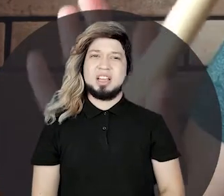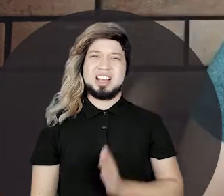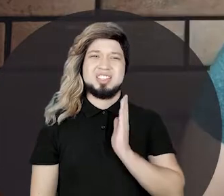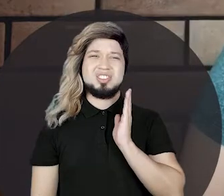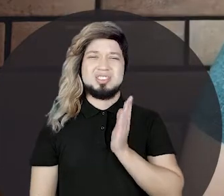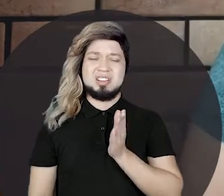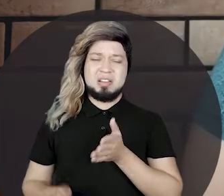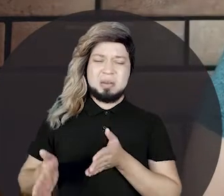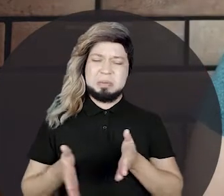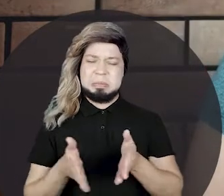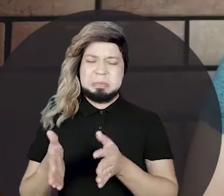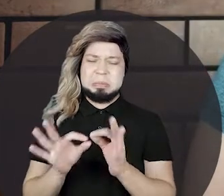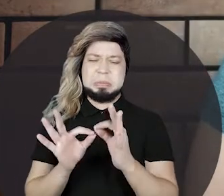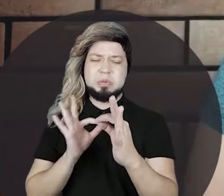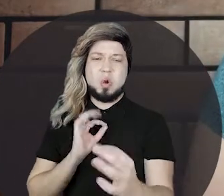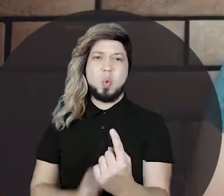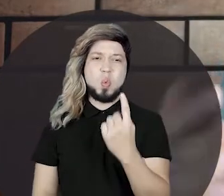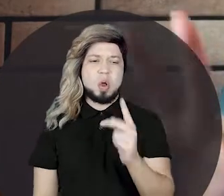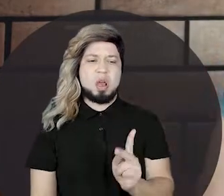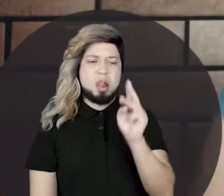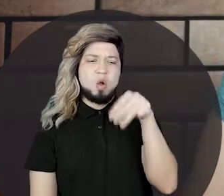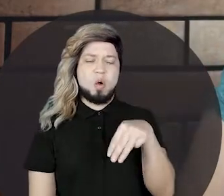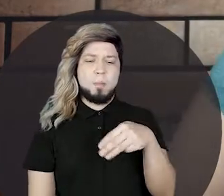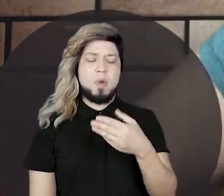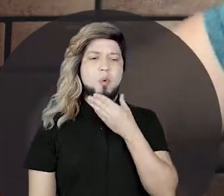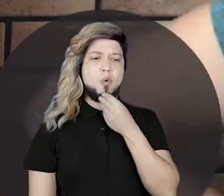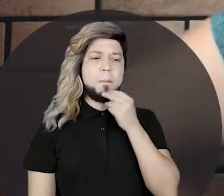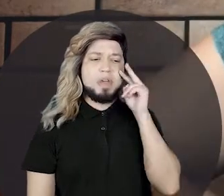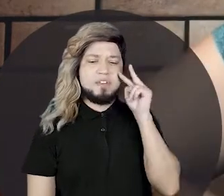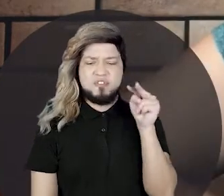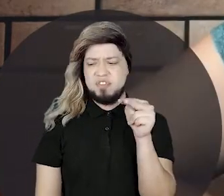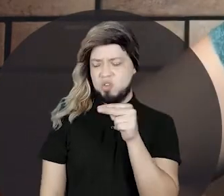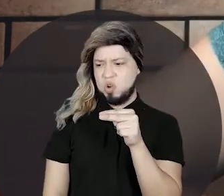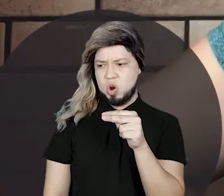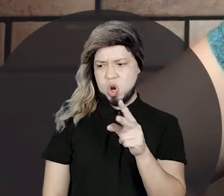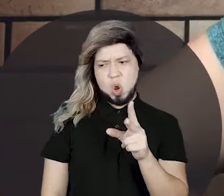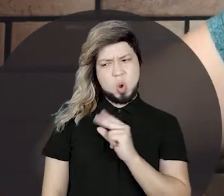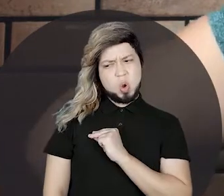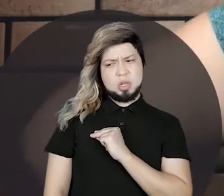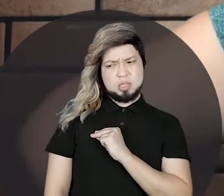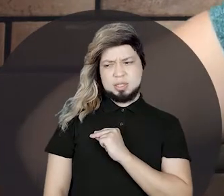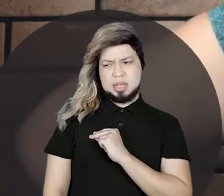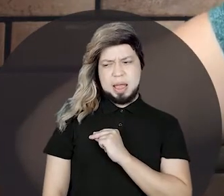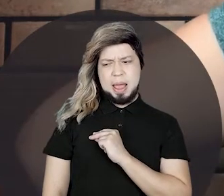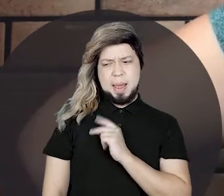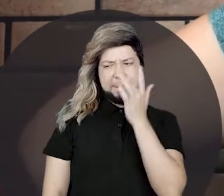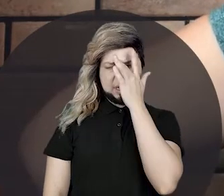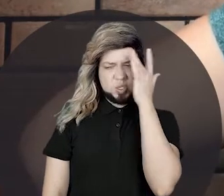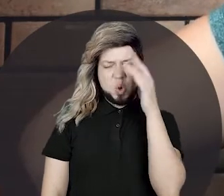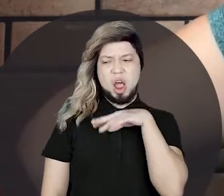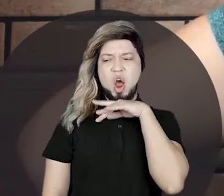Quando já tinham andado mais ou menos um quilômetro, ia passando um homem e disse, Eita, que povo